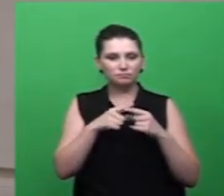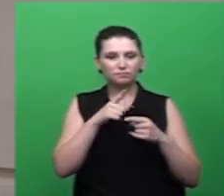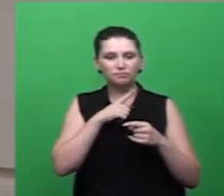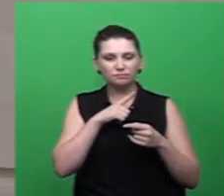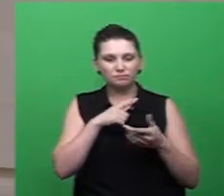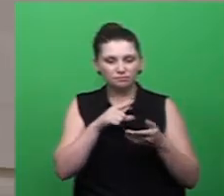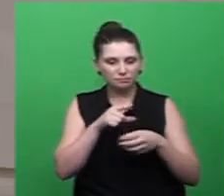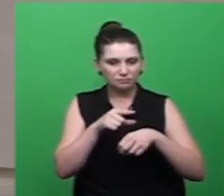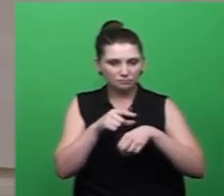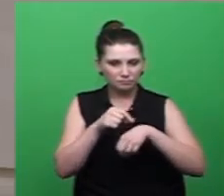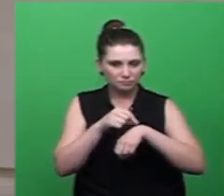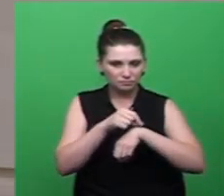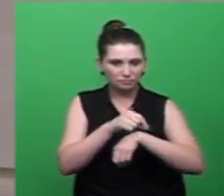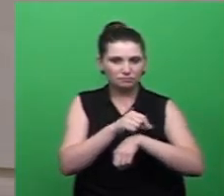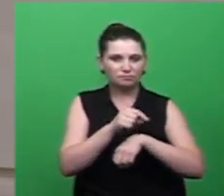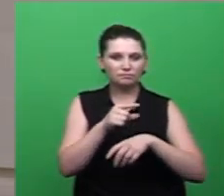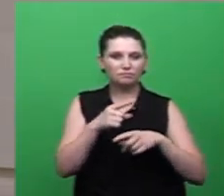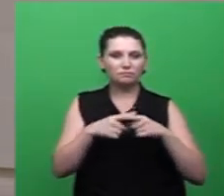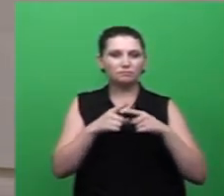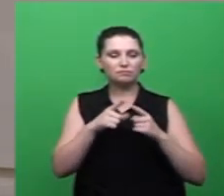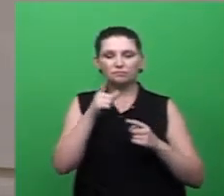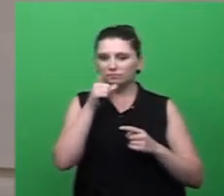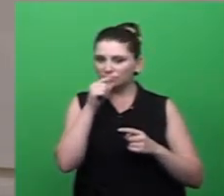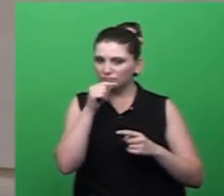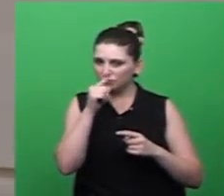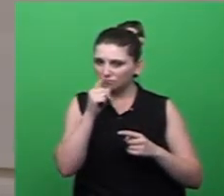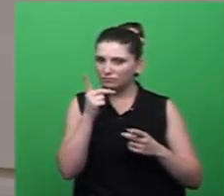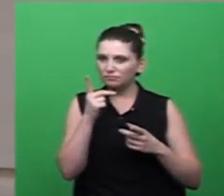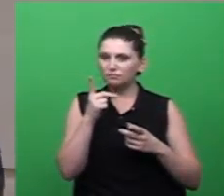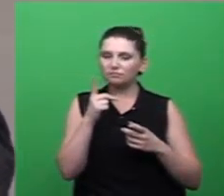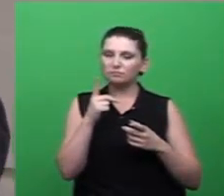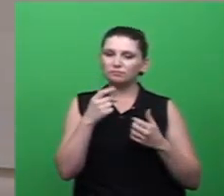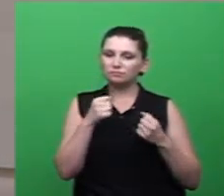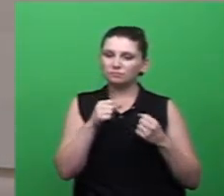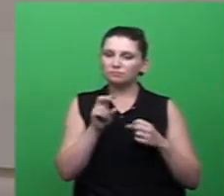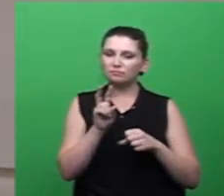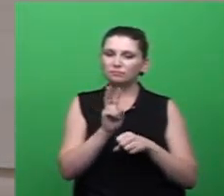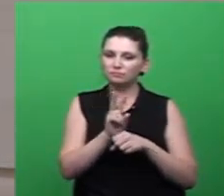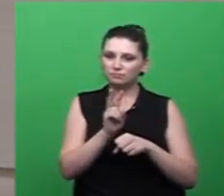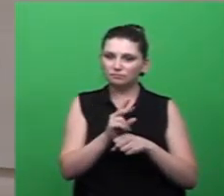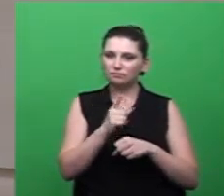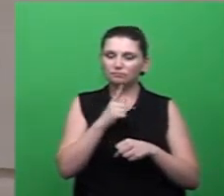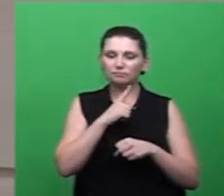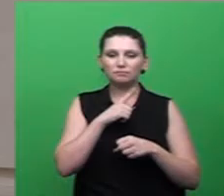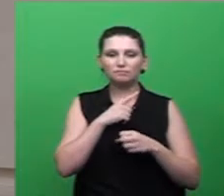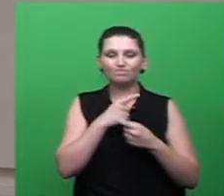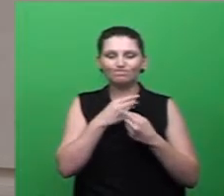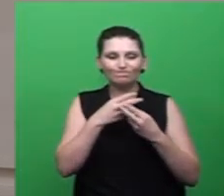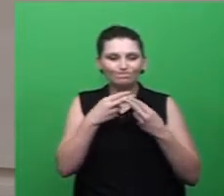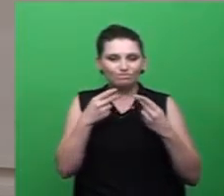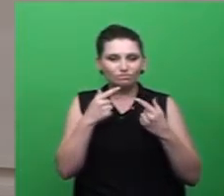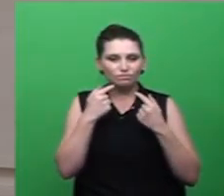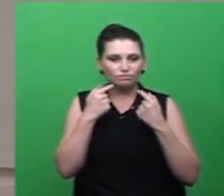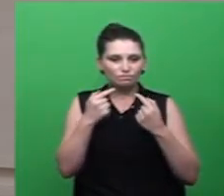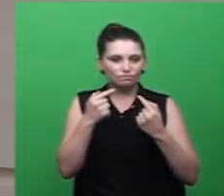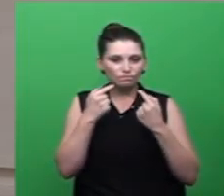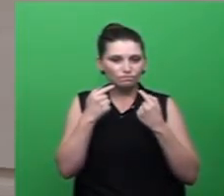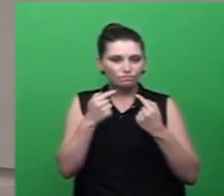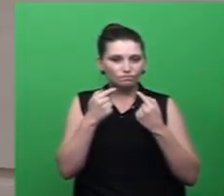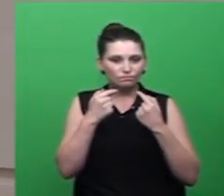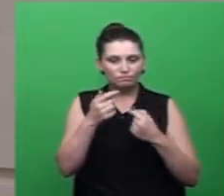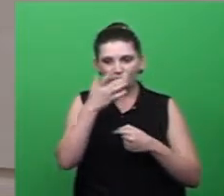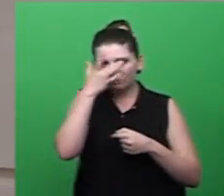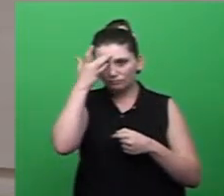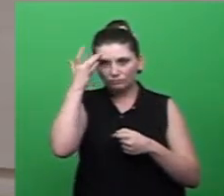enfim, também água parada, essas coisas todas, e não dá de saúde também algumas reclamações. Então, por isso que nós convidamos aqui, até foi um